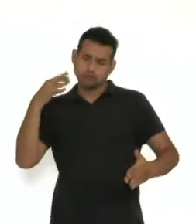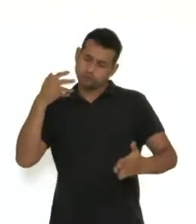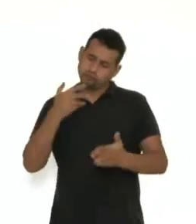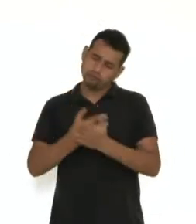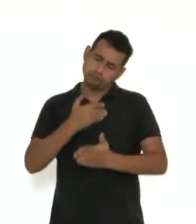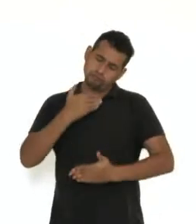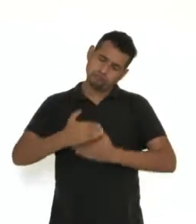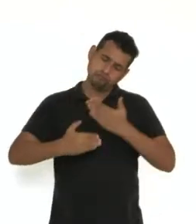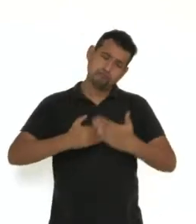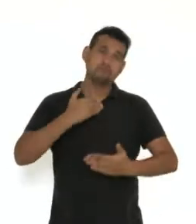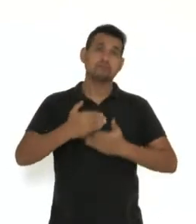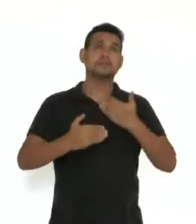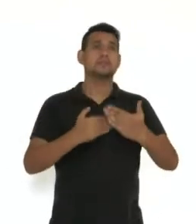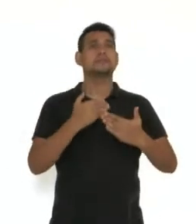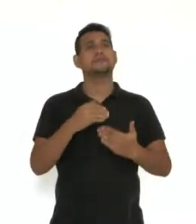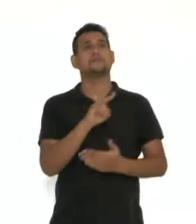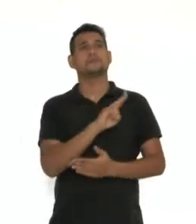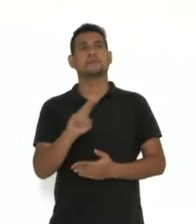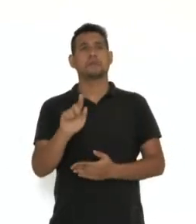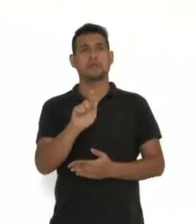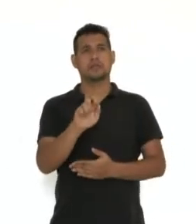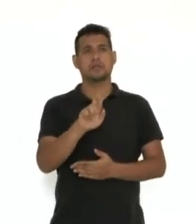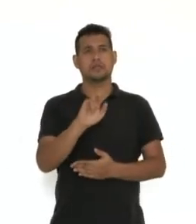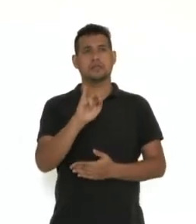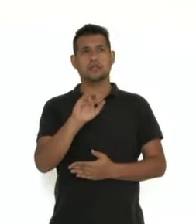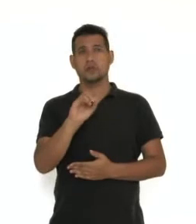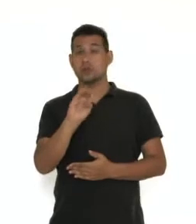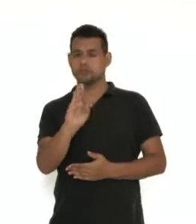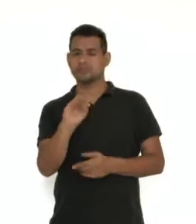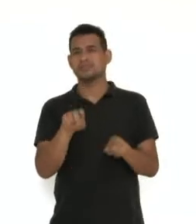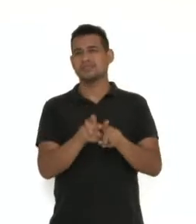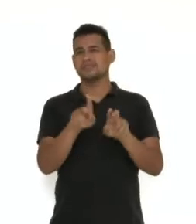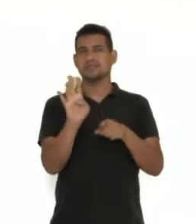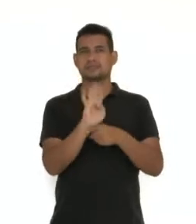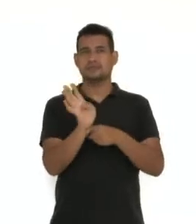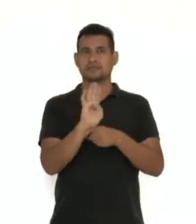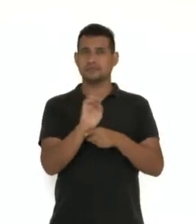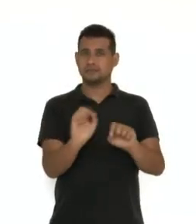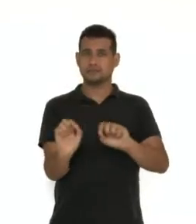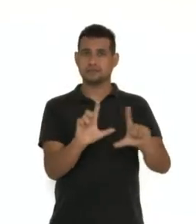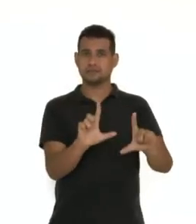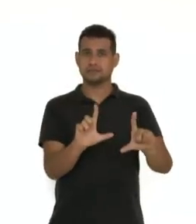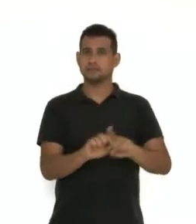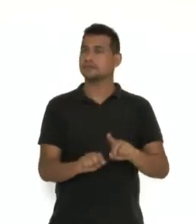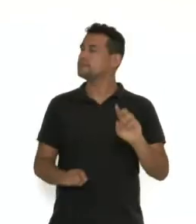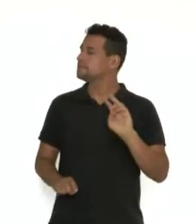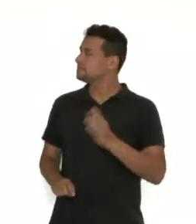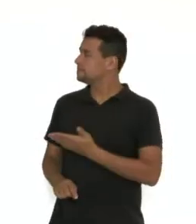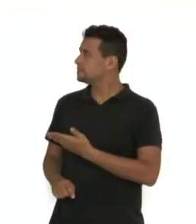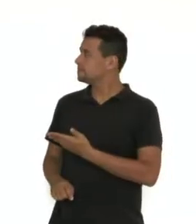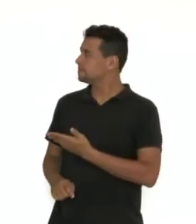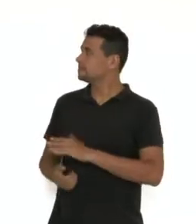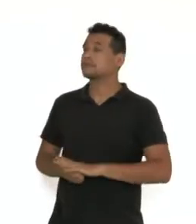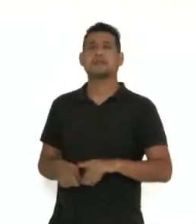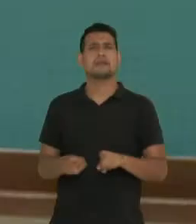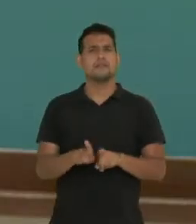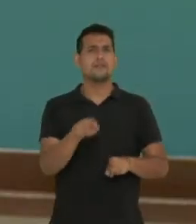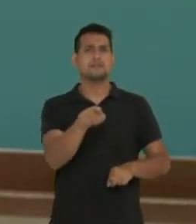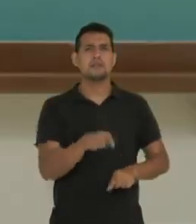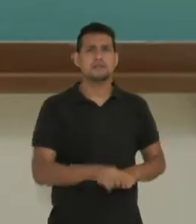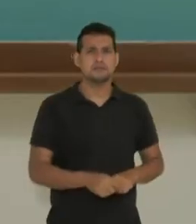griotes, ou ainda griotes, como na imagem extraída do filme da animação Kirikui a Feiticeira. E você,